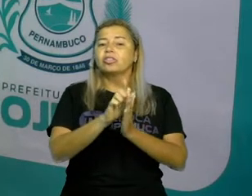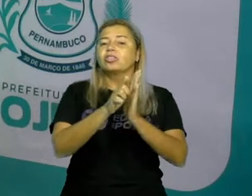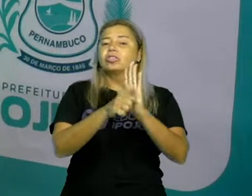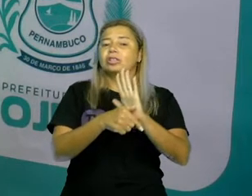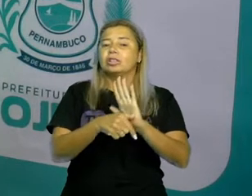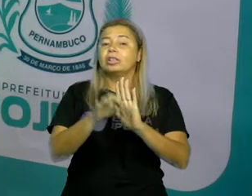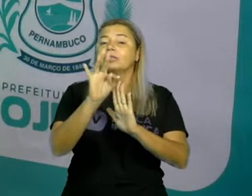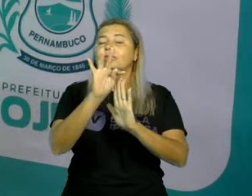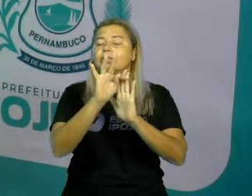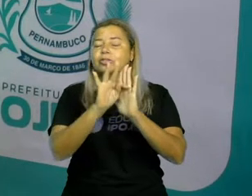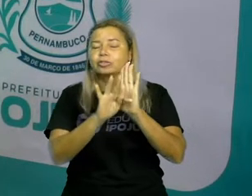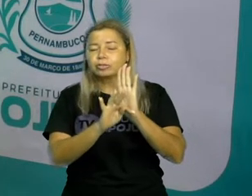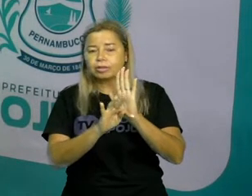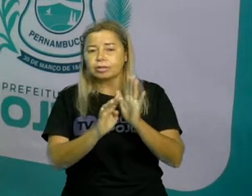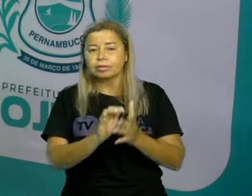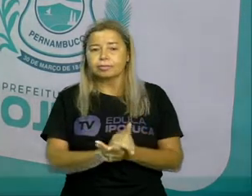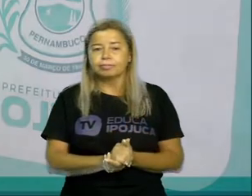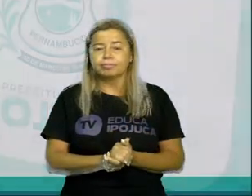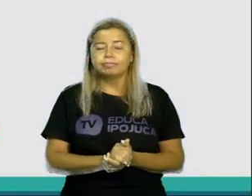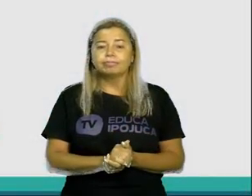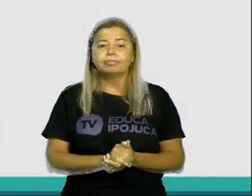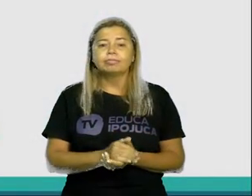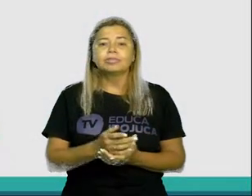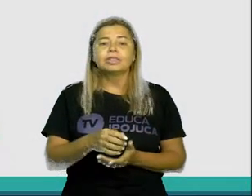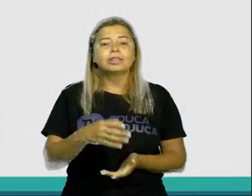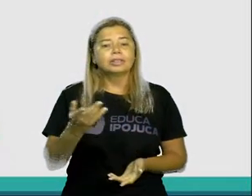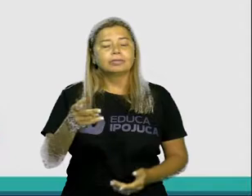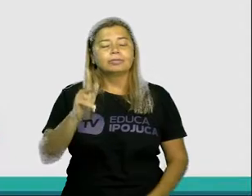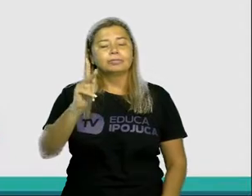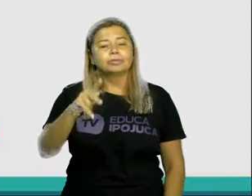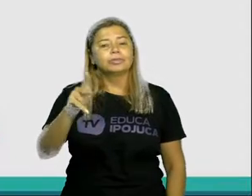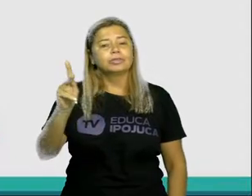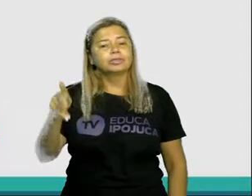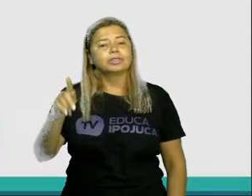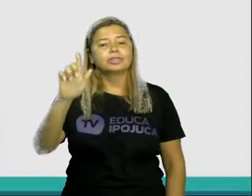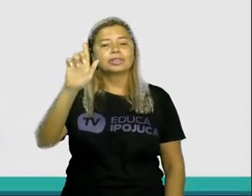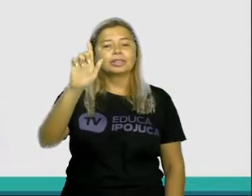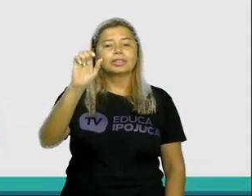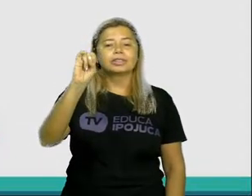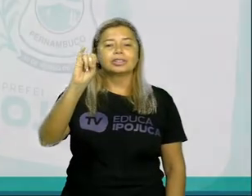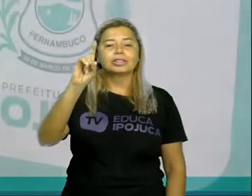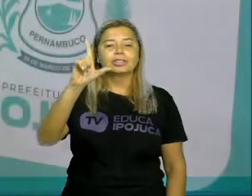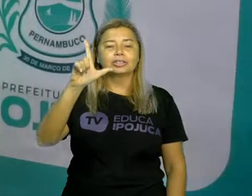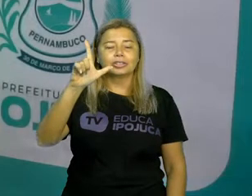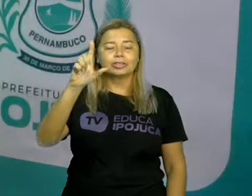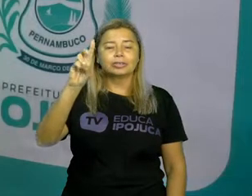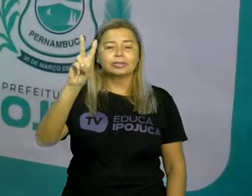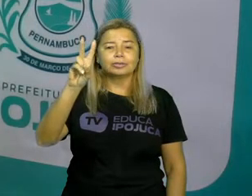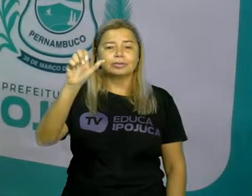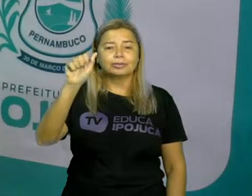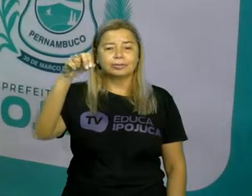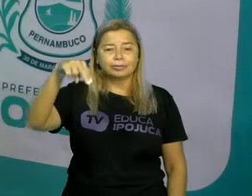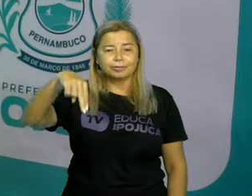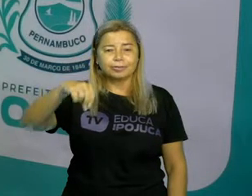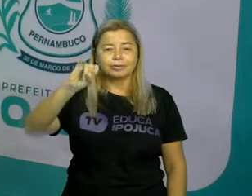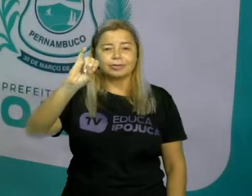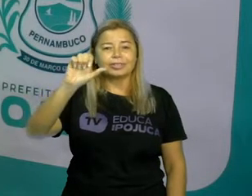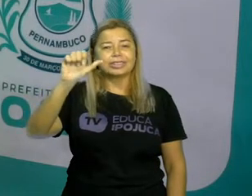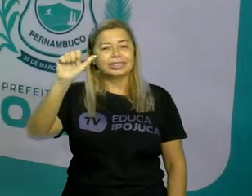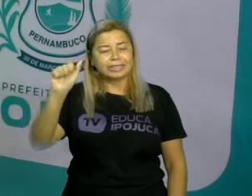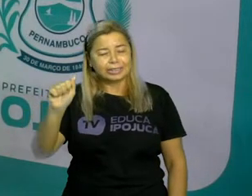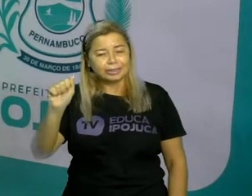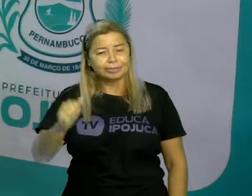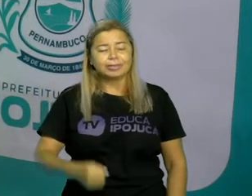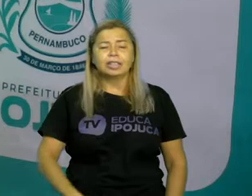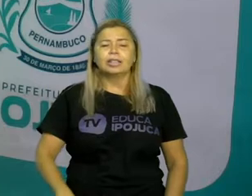gêneros textuais. Aqui quem vos fala é a tia Gilvânia e estamos em mais uma